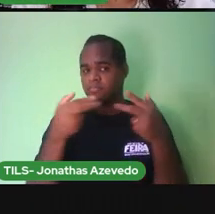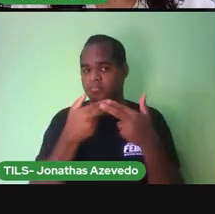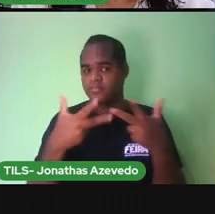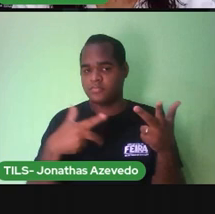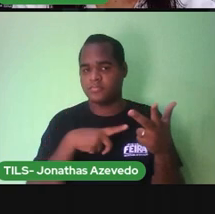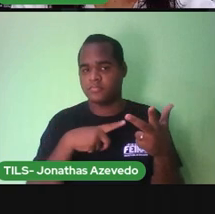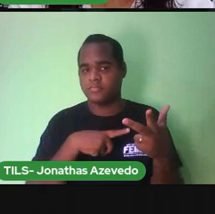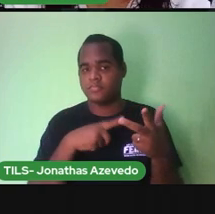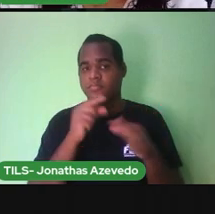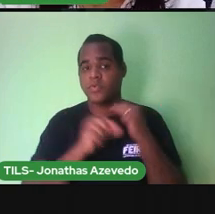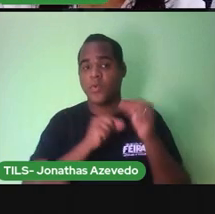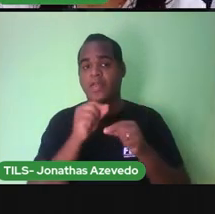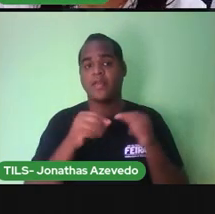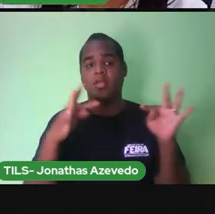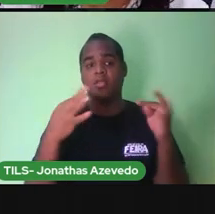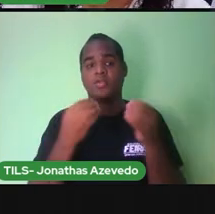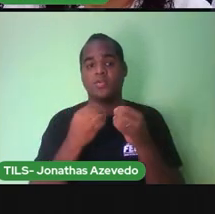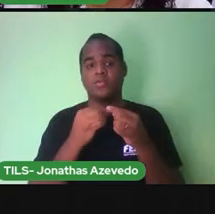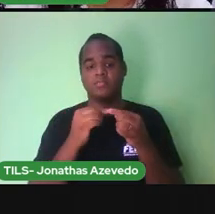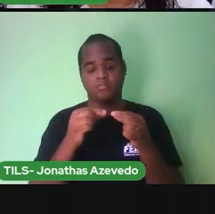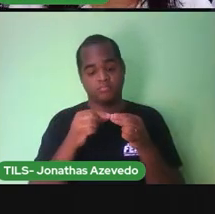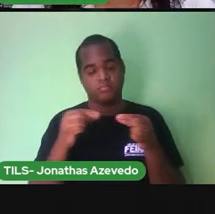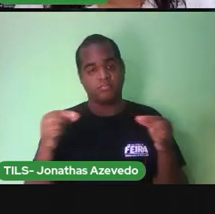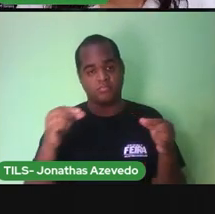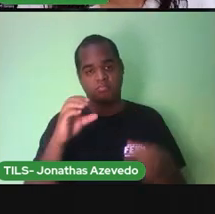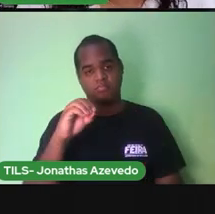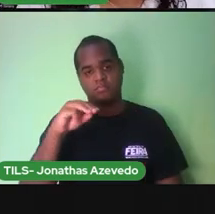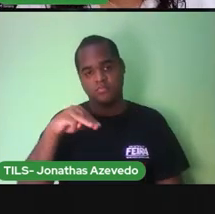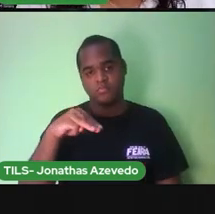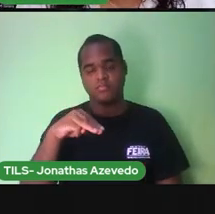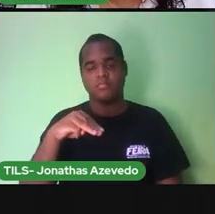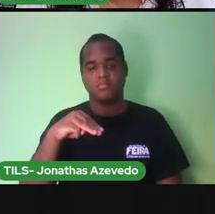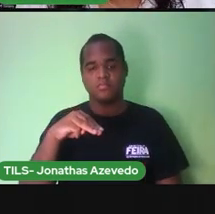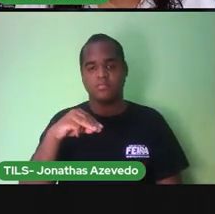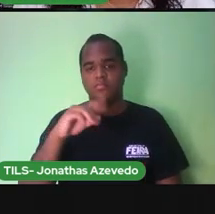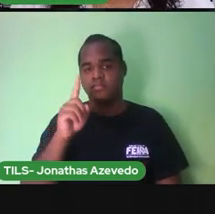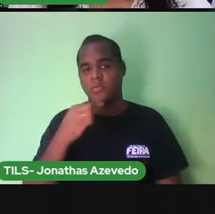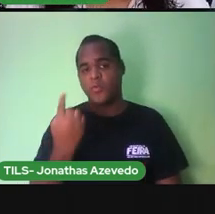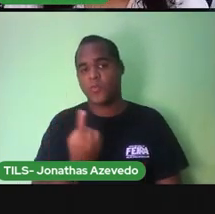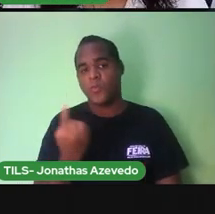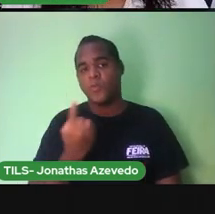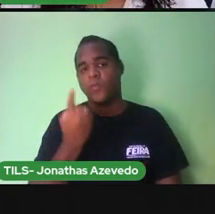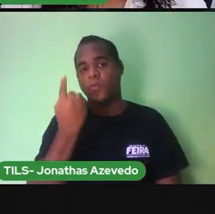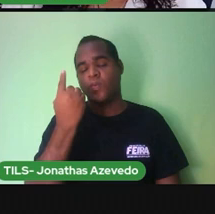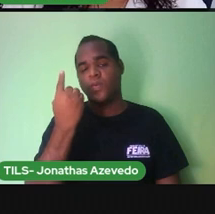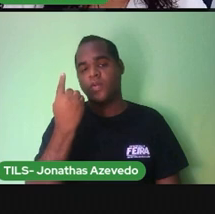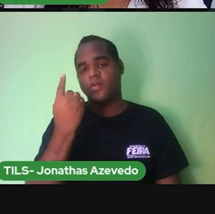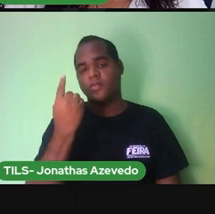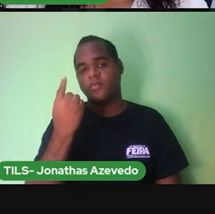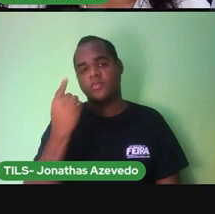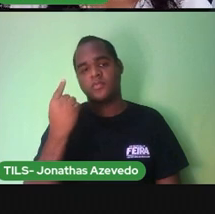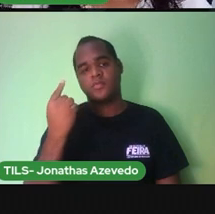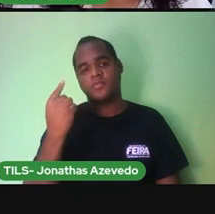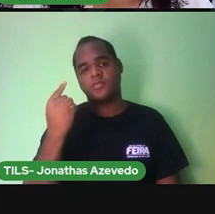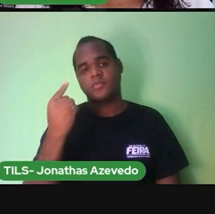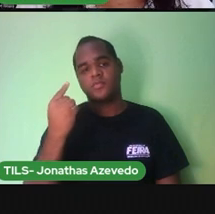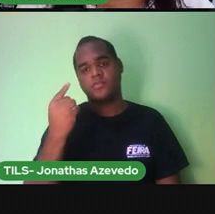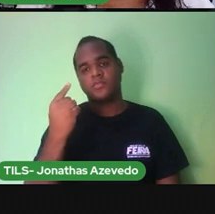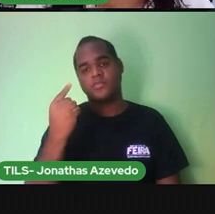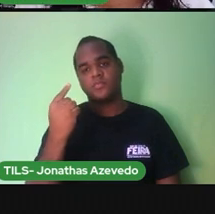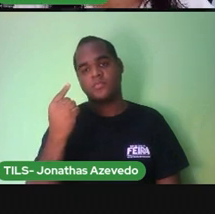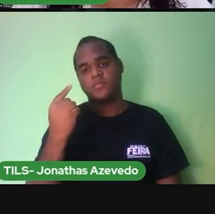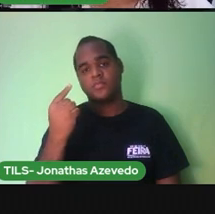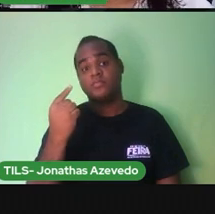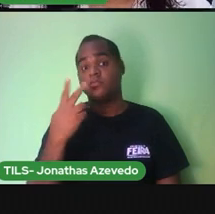todas em centímetros A nossa altura O comprimento Da sala Da